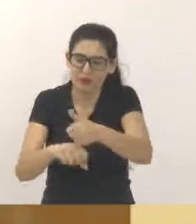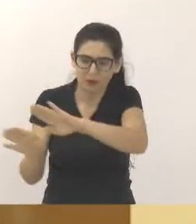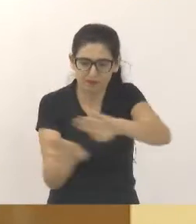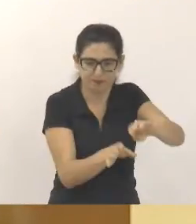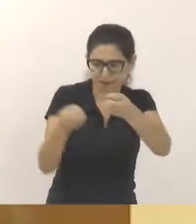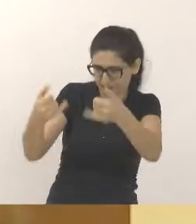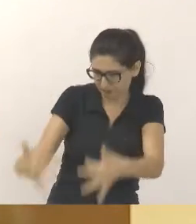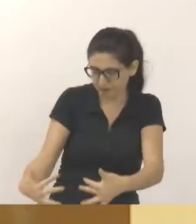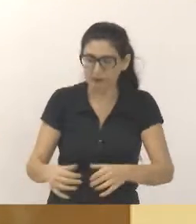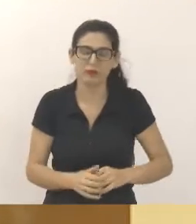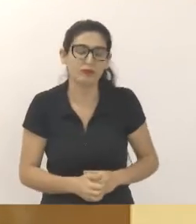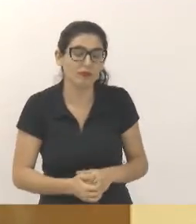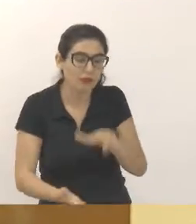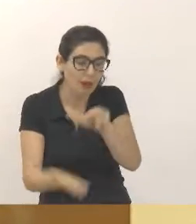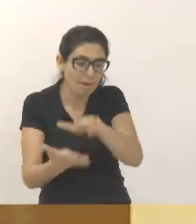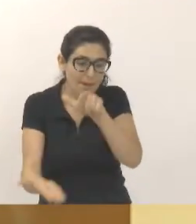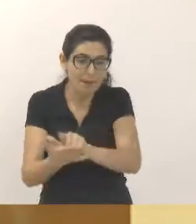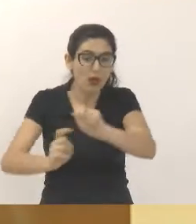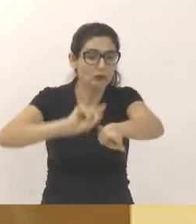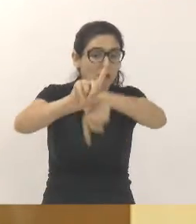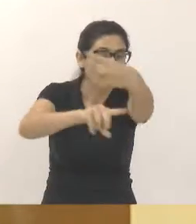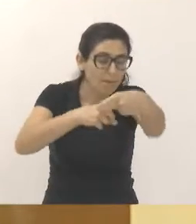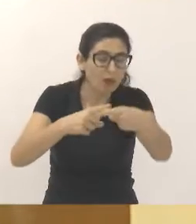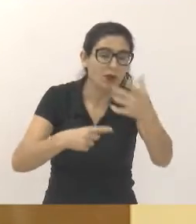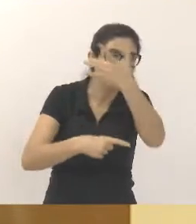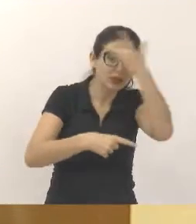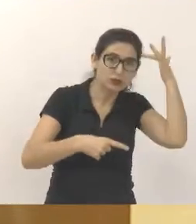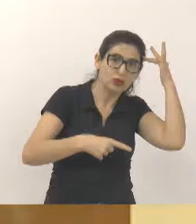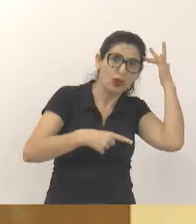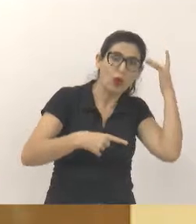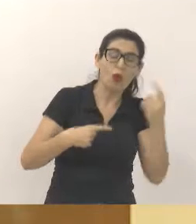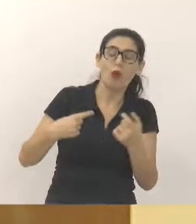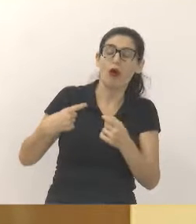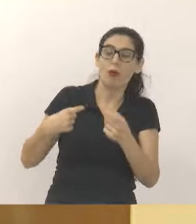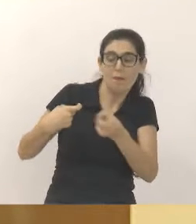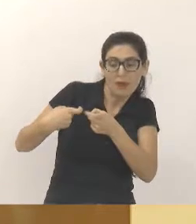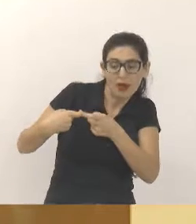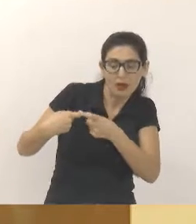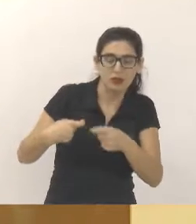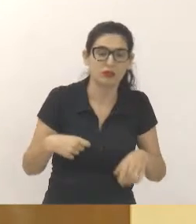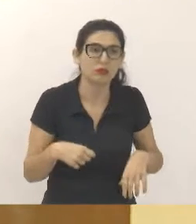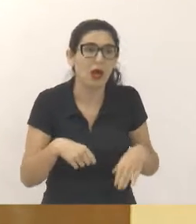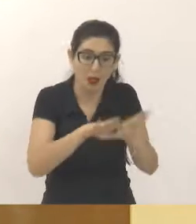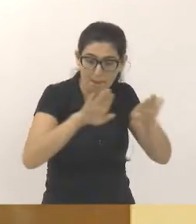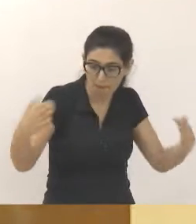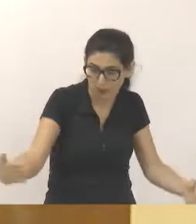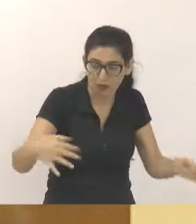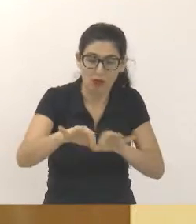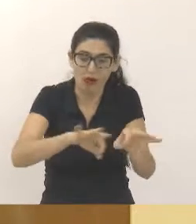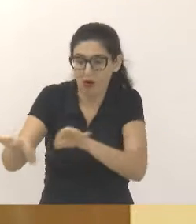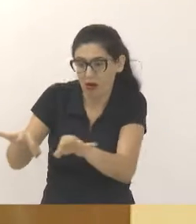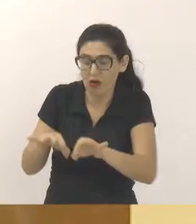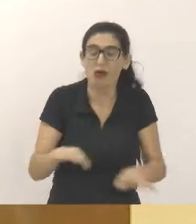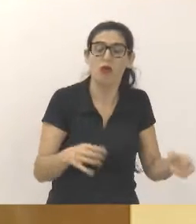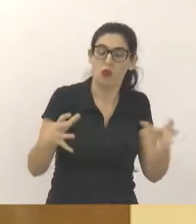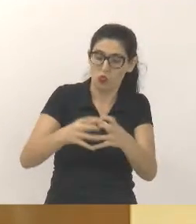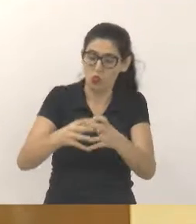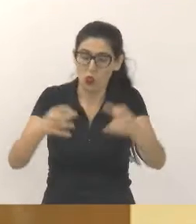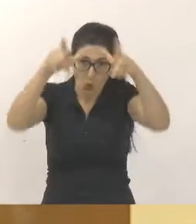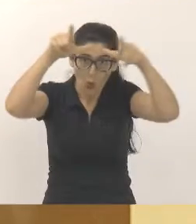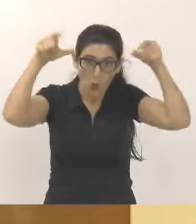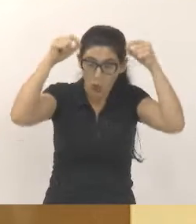atendimento pós-consulta, é válido ressaltar que as mesmas são organizadas pela equipe de enfermagem,